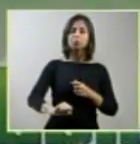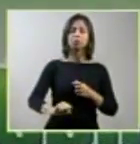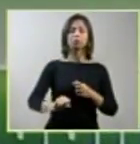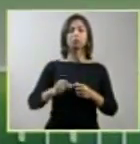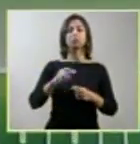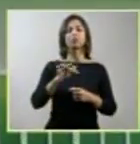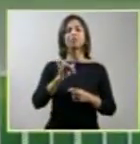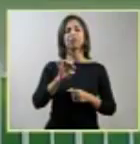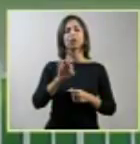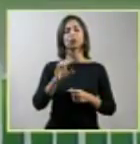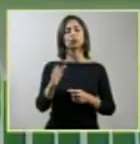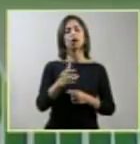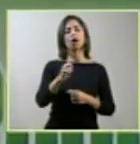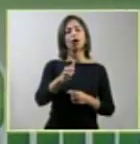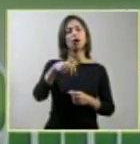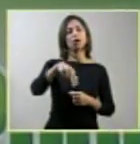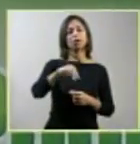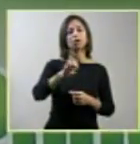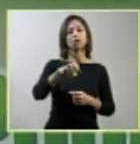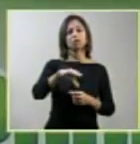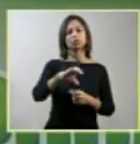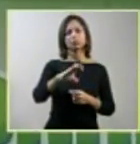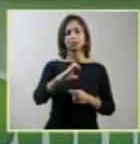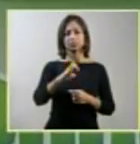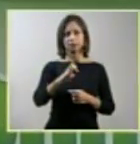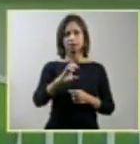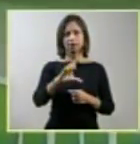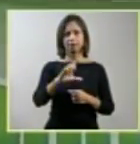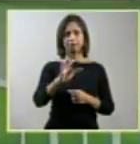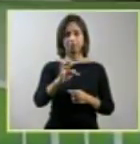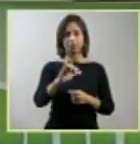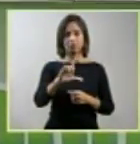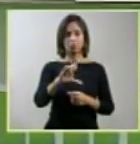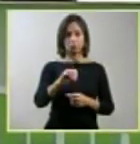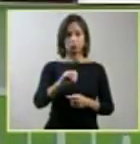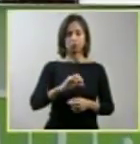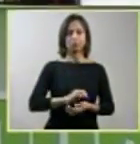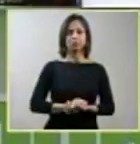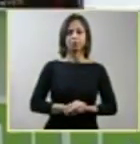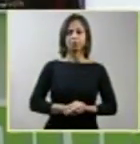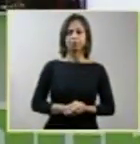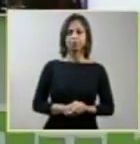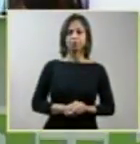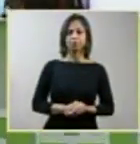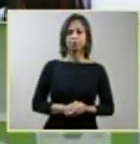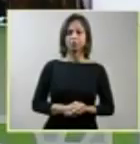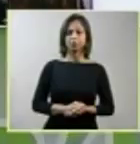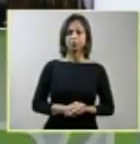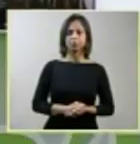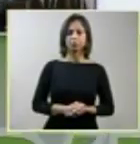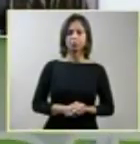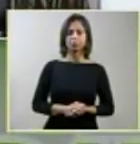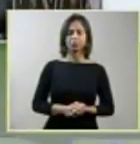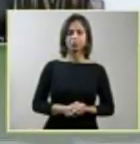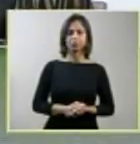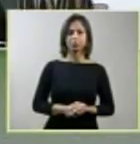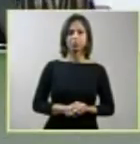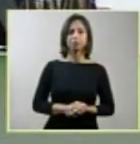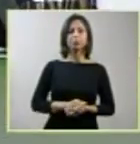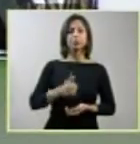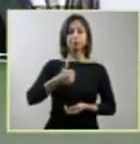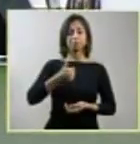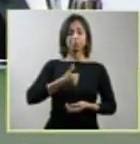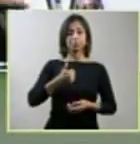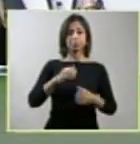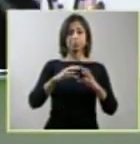feto anencefalo. Nós ouvimos na primeira sessão